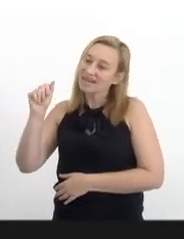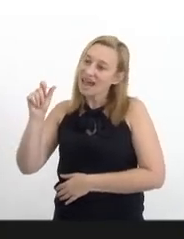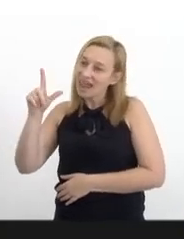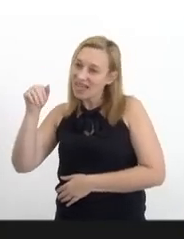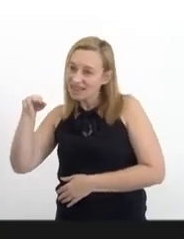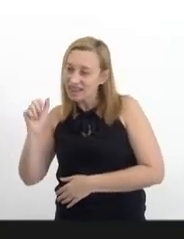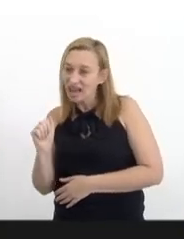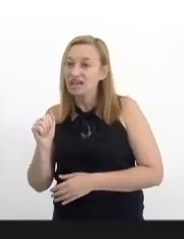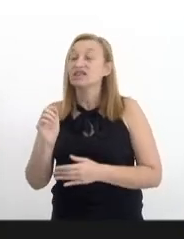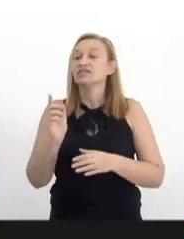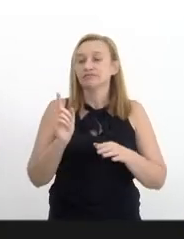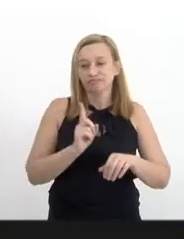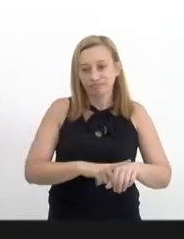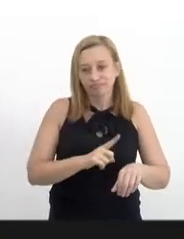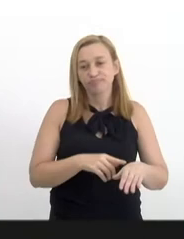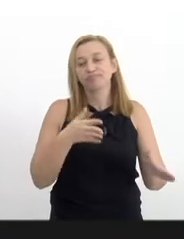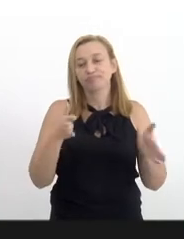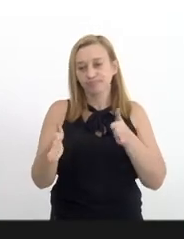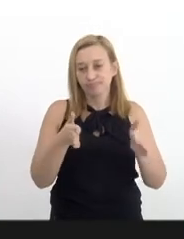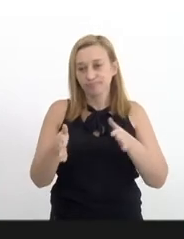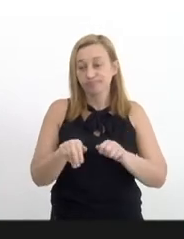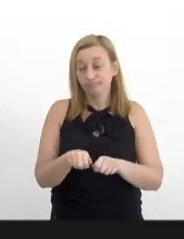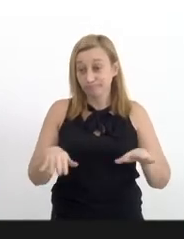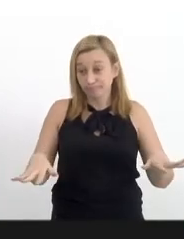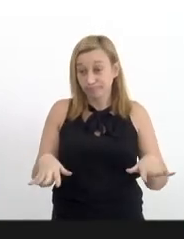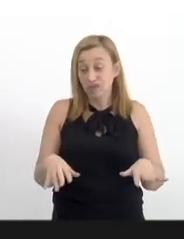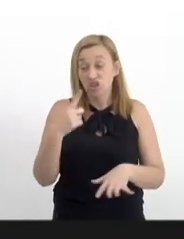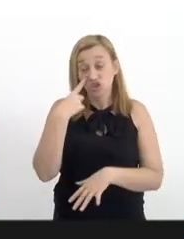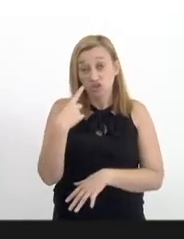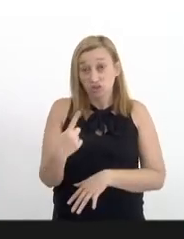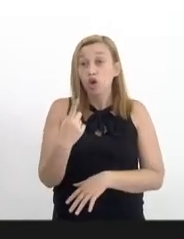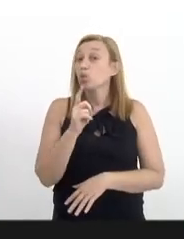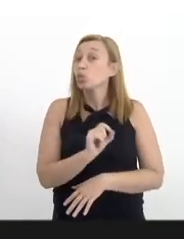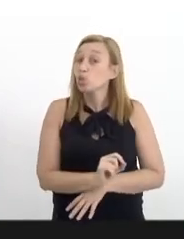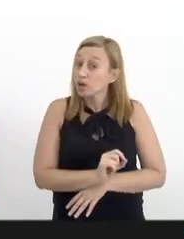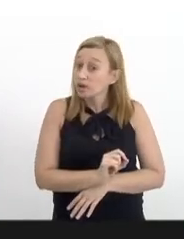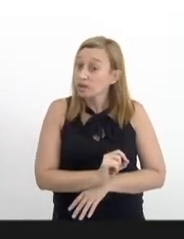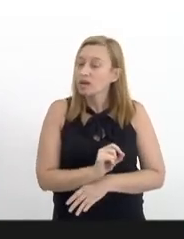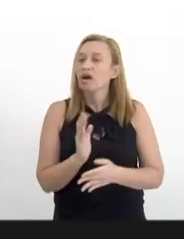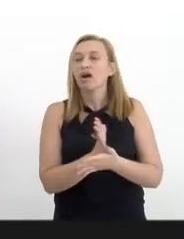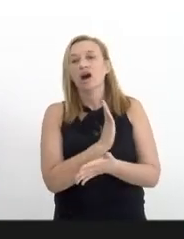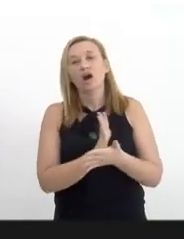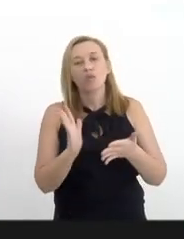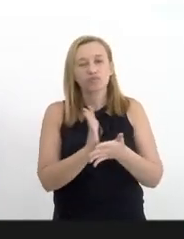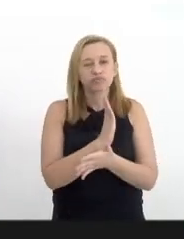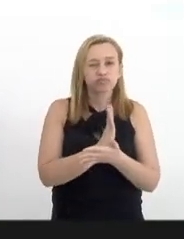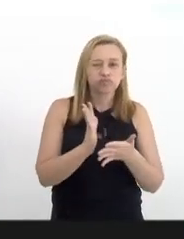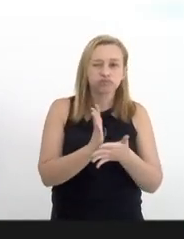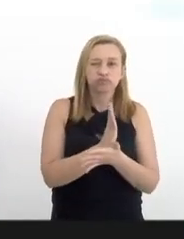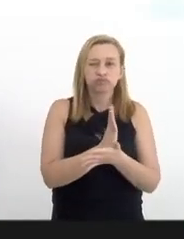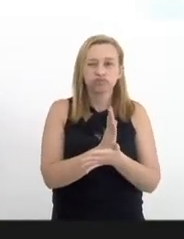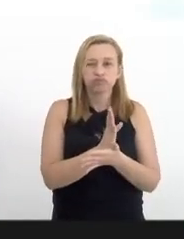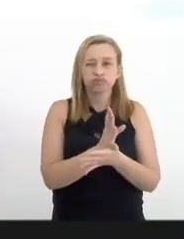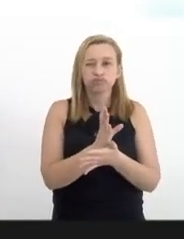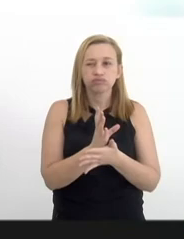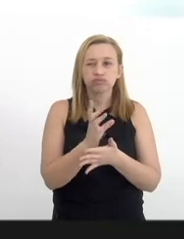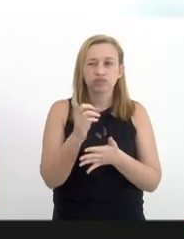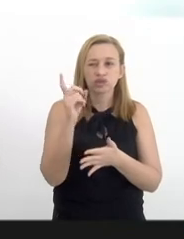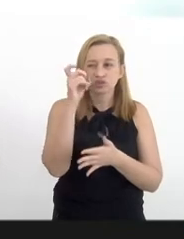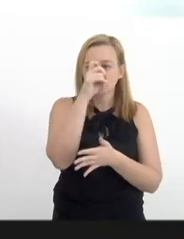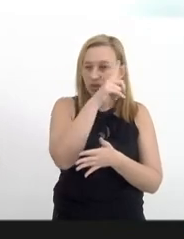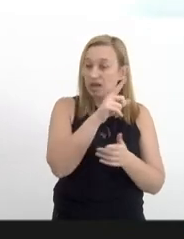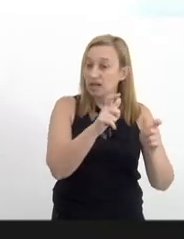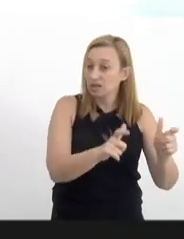nessa época de pandemia, principalmente, a gente tem visto algum desmonte dos pontos de atenção da